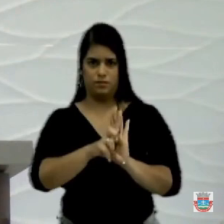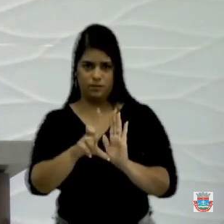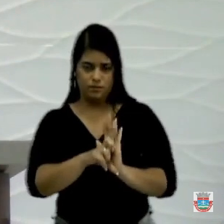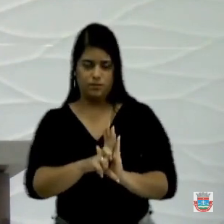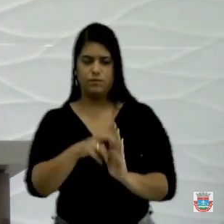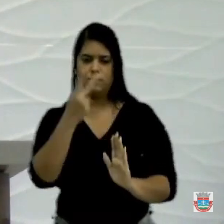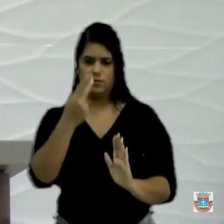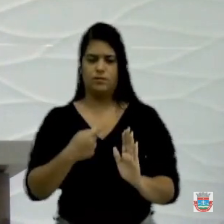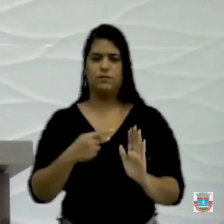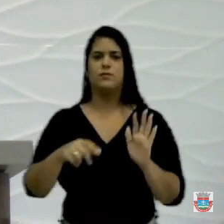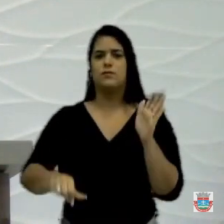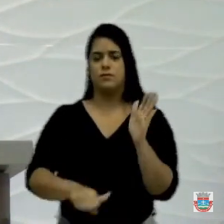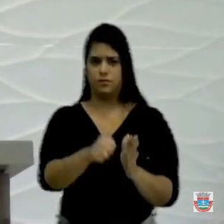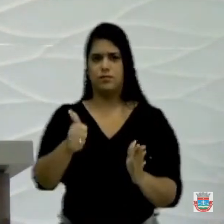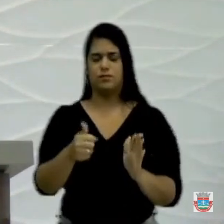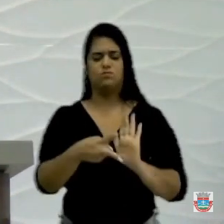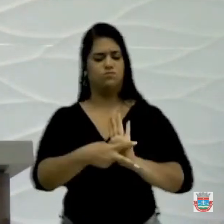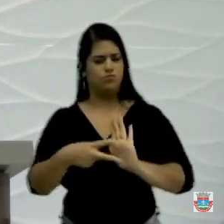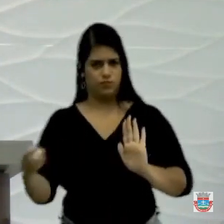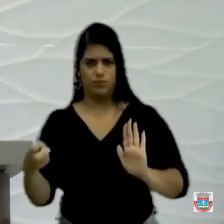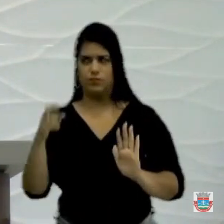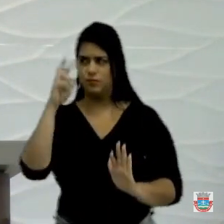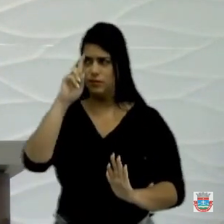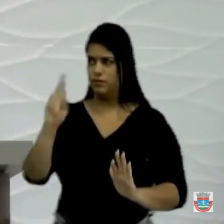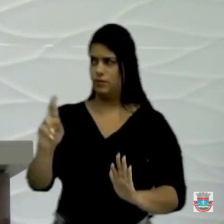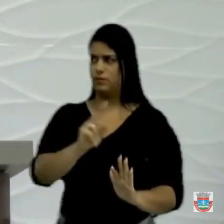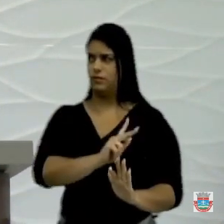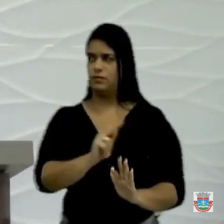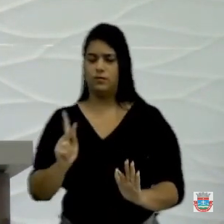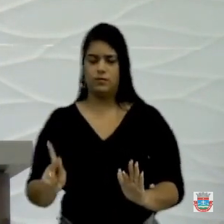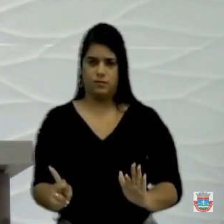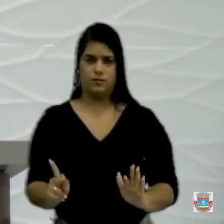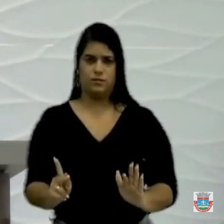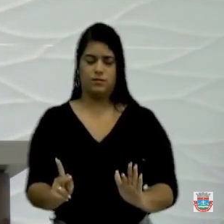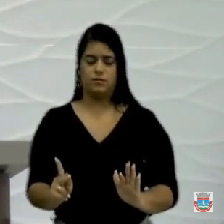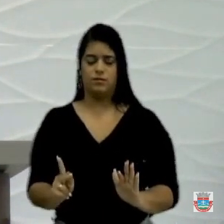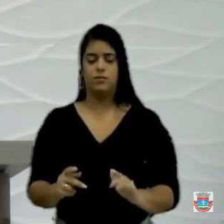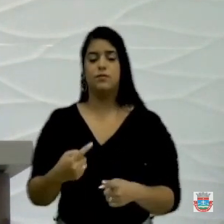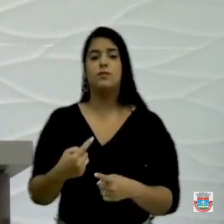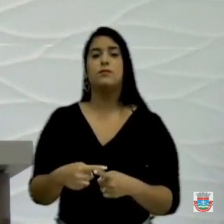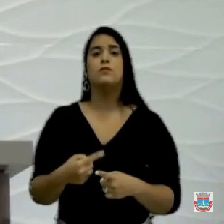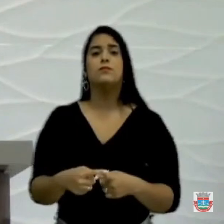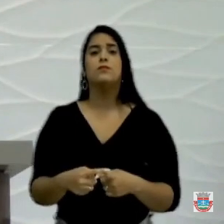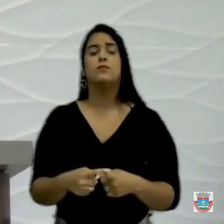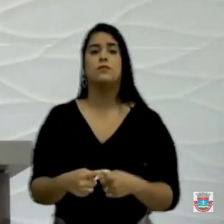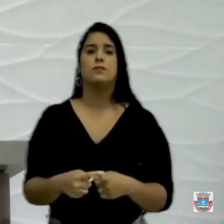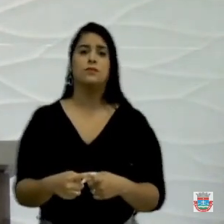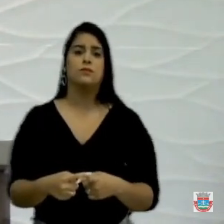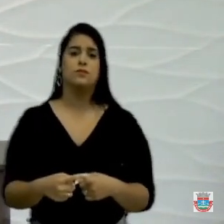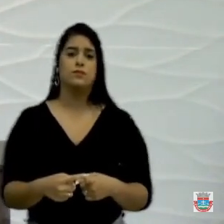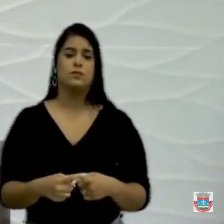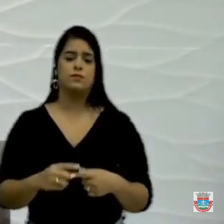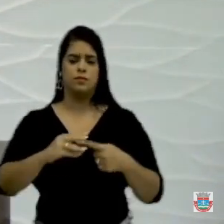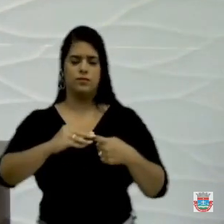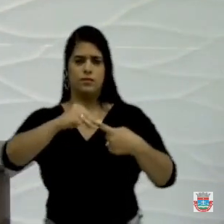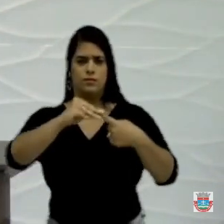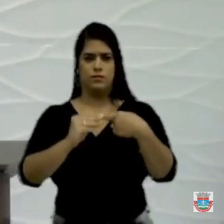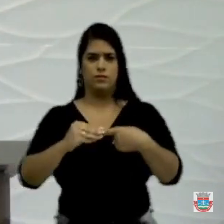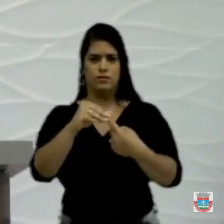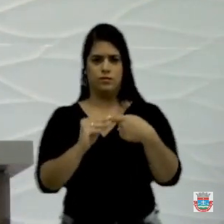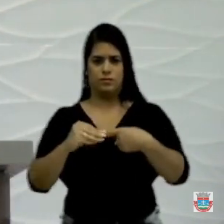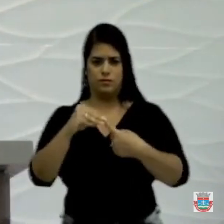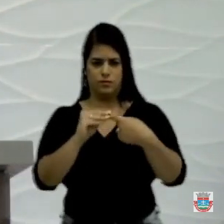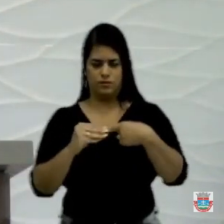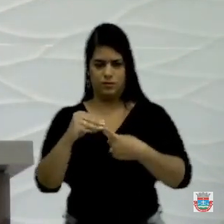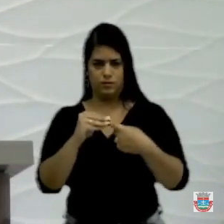primeiro, eu vou retirar, senhor presidente, e vou abrir mão para que coloque no centro de fisioterapia.